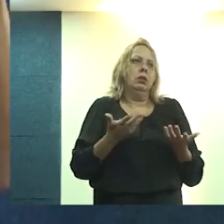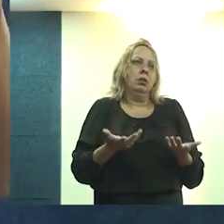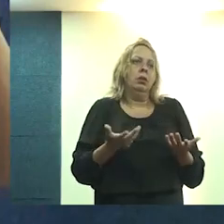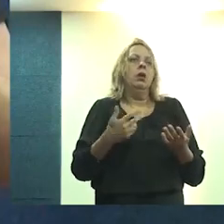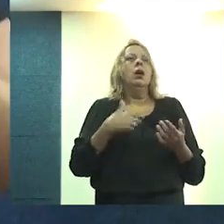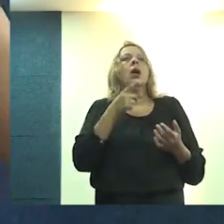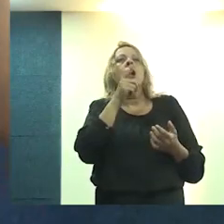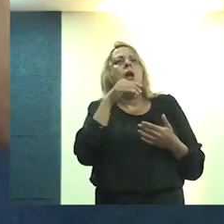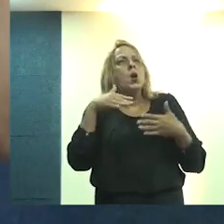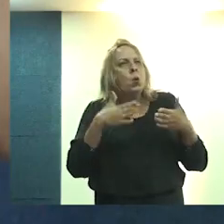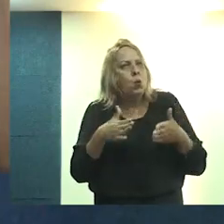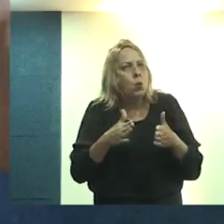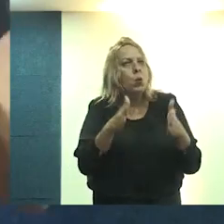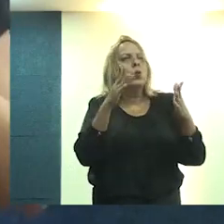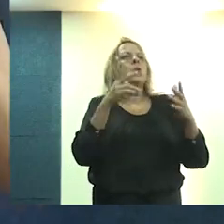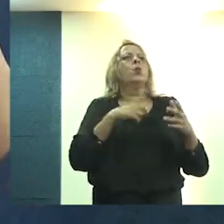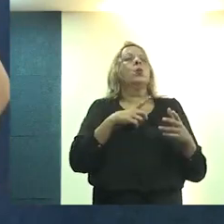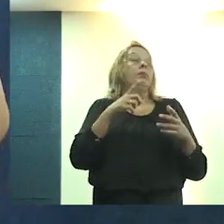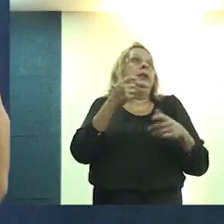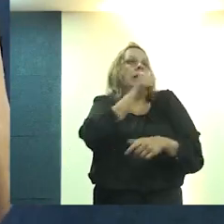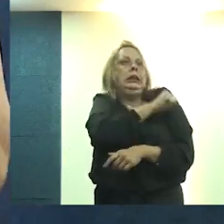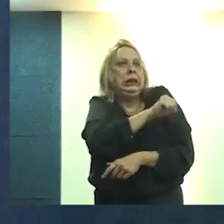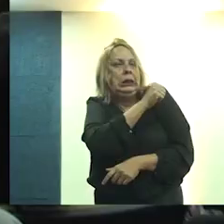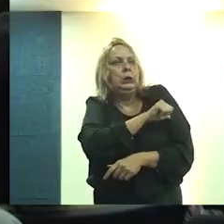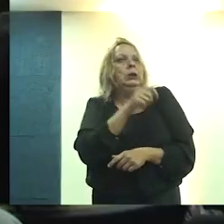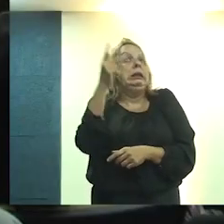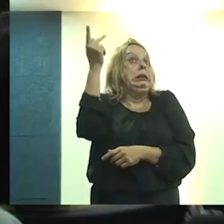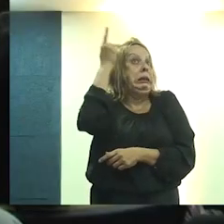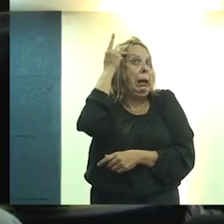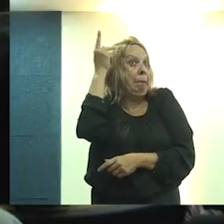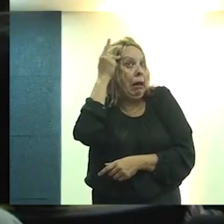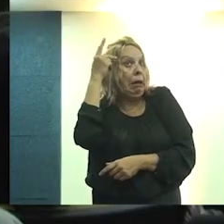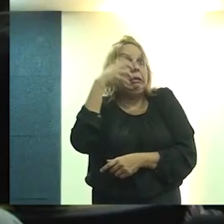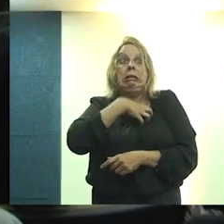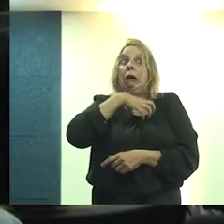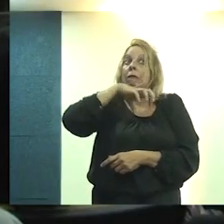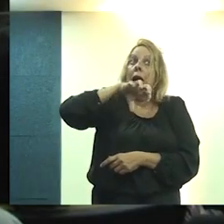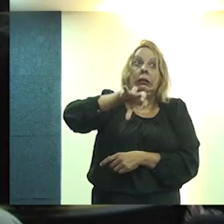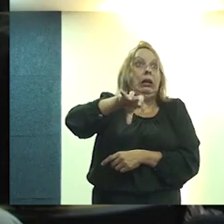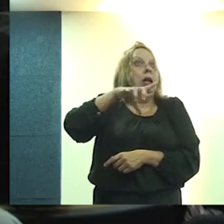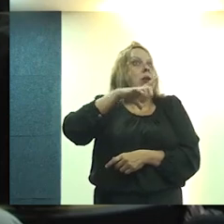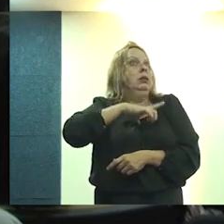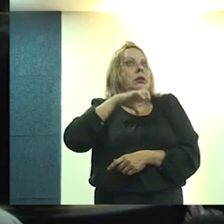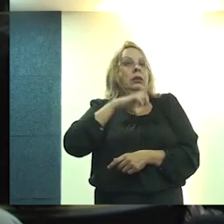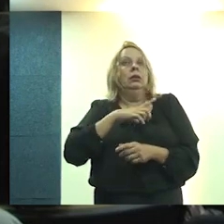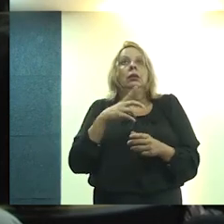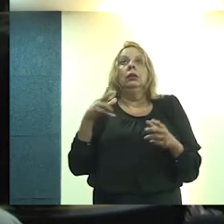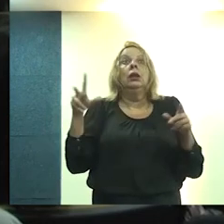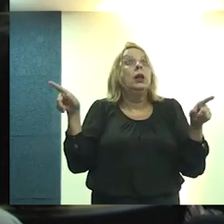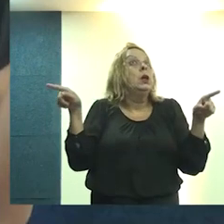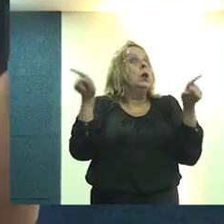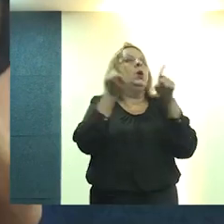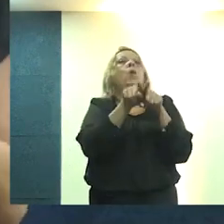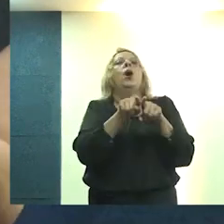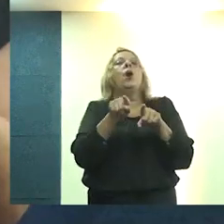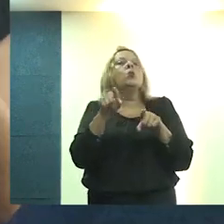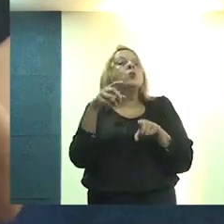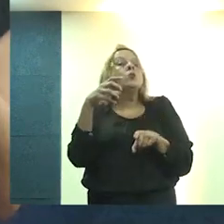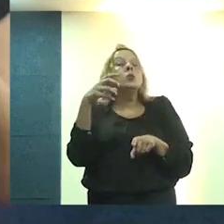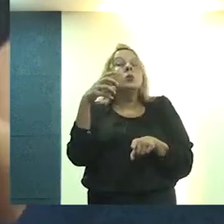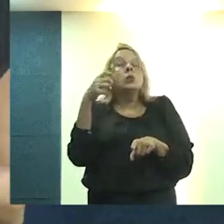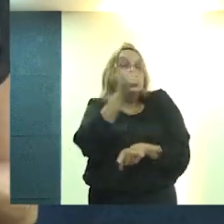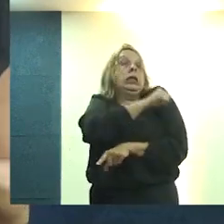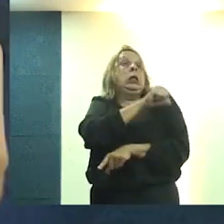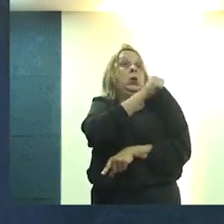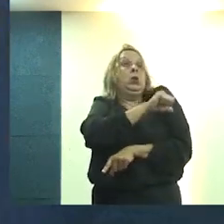insolúveis, Rio, São Paulo, a Salvador está virando segundo o Rio de Janeiro, estou morando lá,